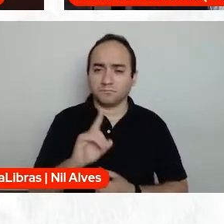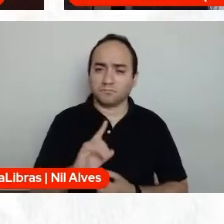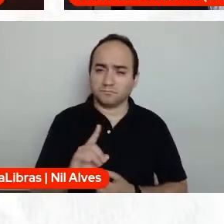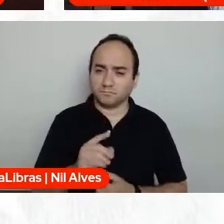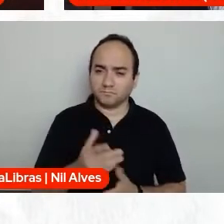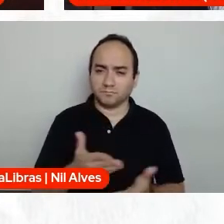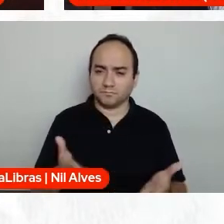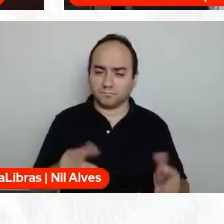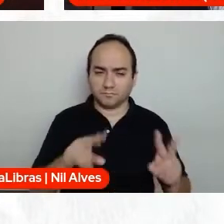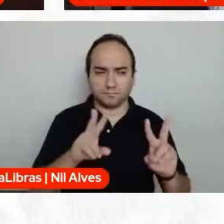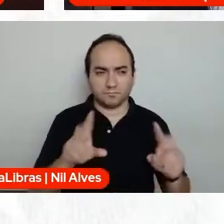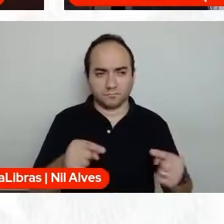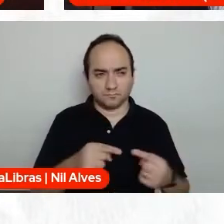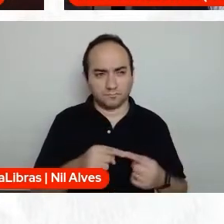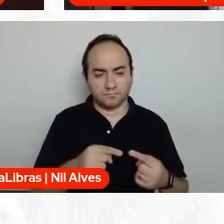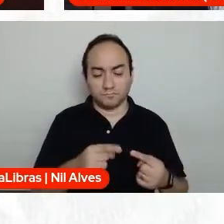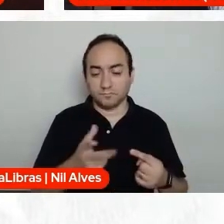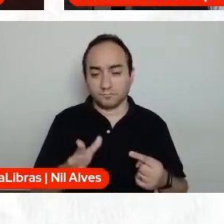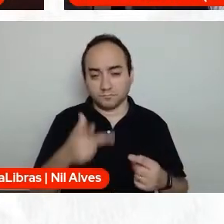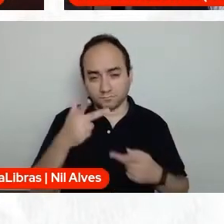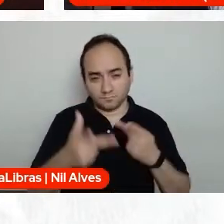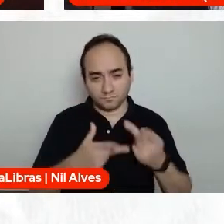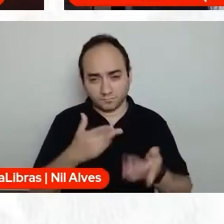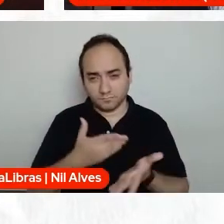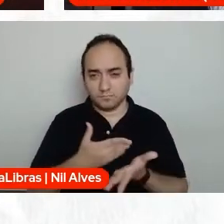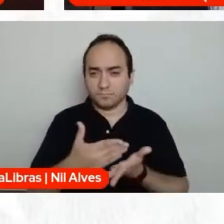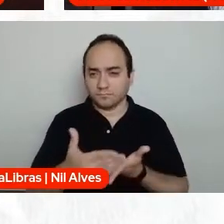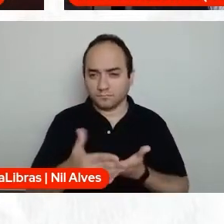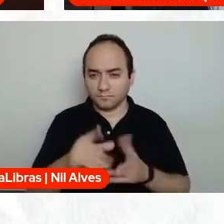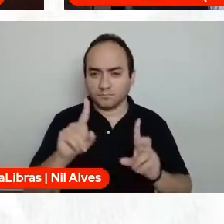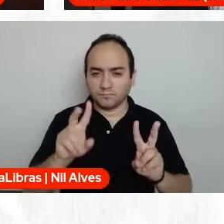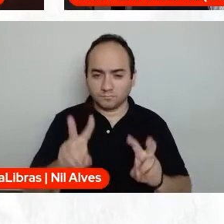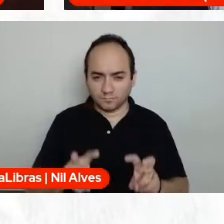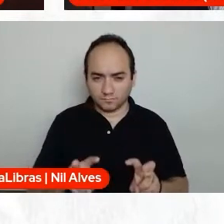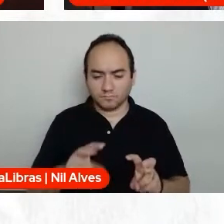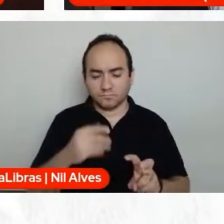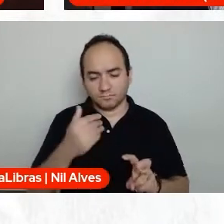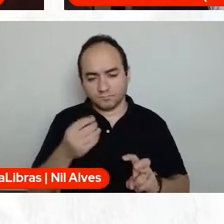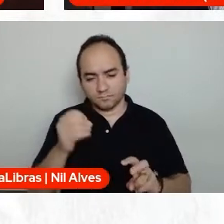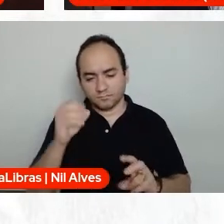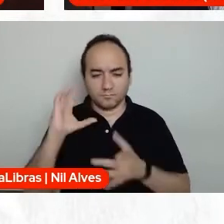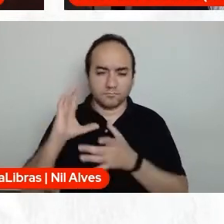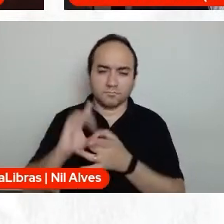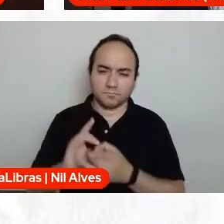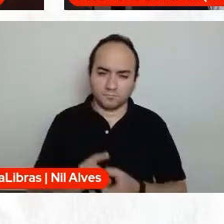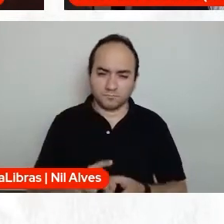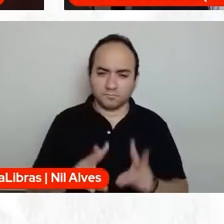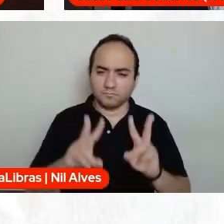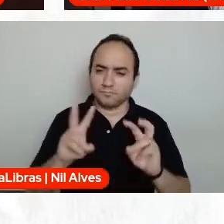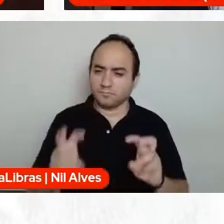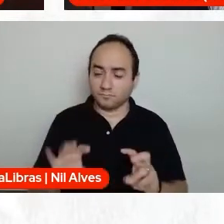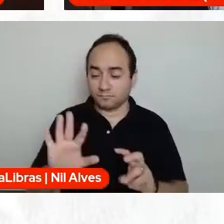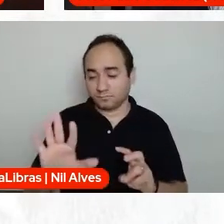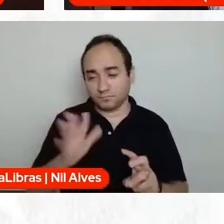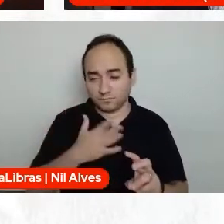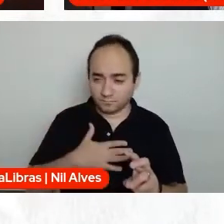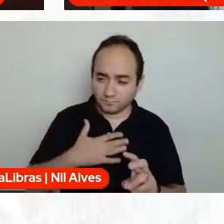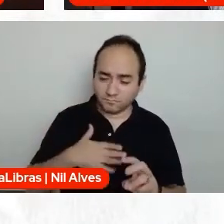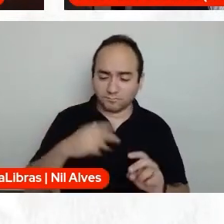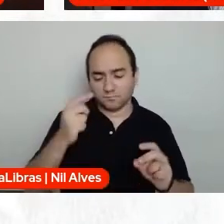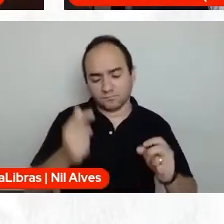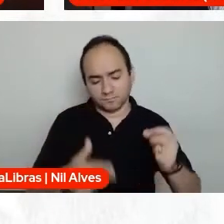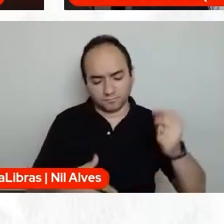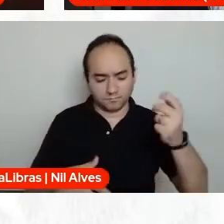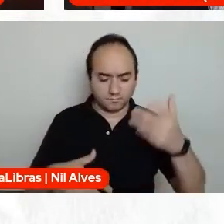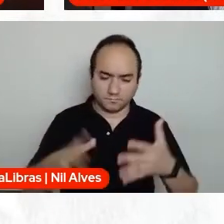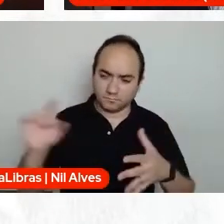familiarizados. então, quando você começa a contextualizar por partes, ah, mas espera aí, você se